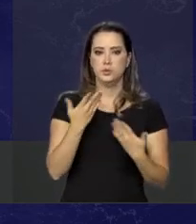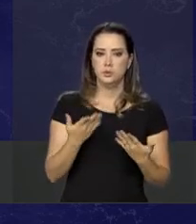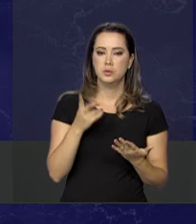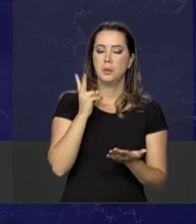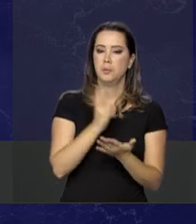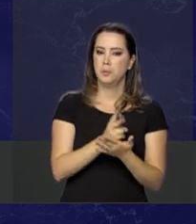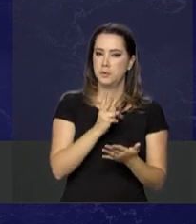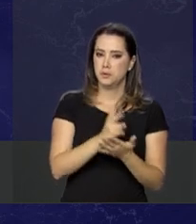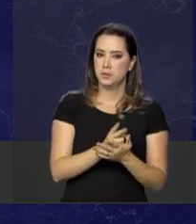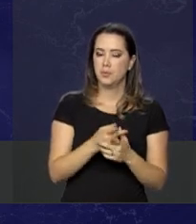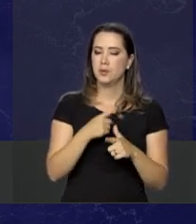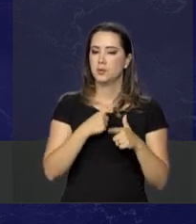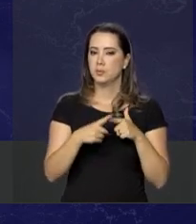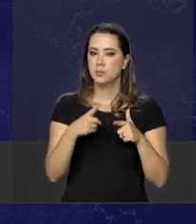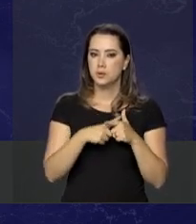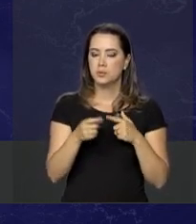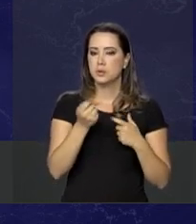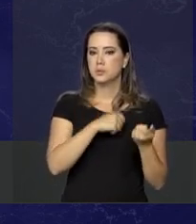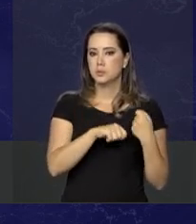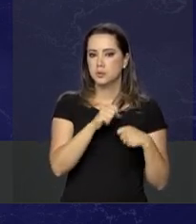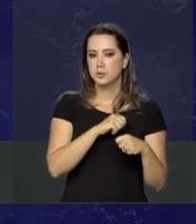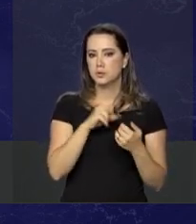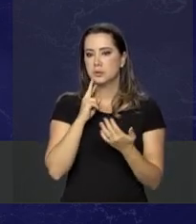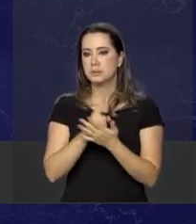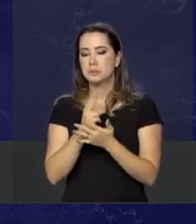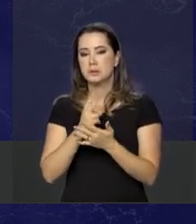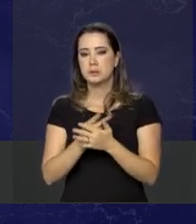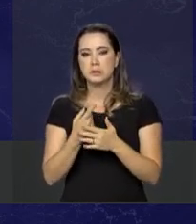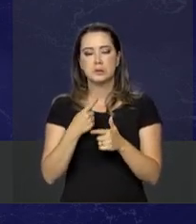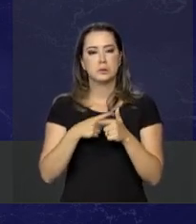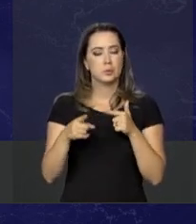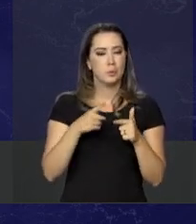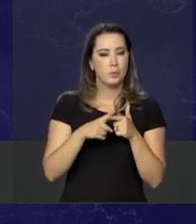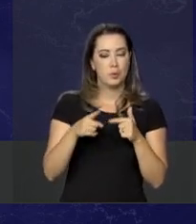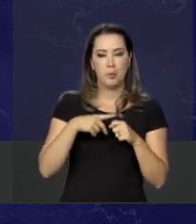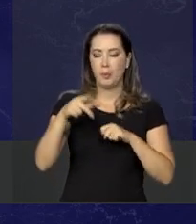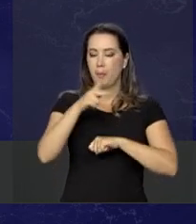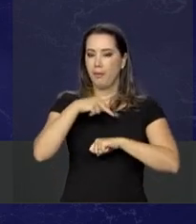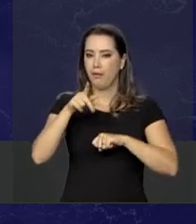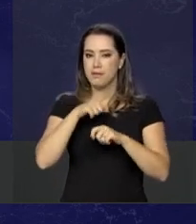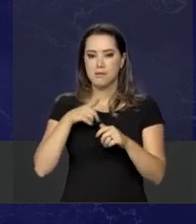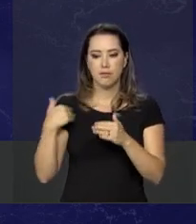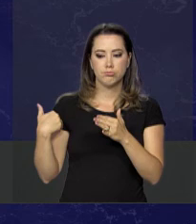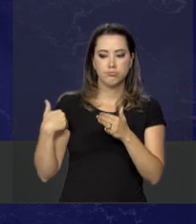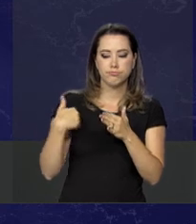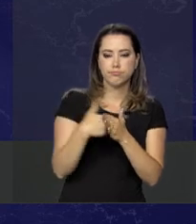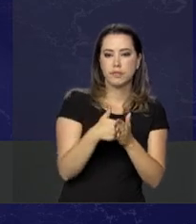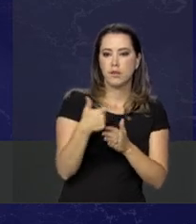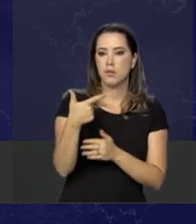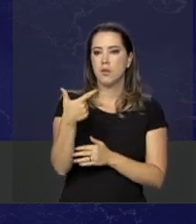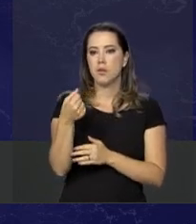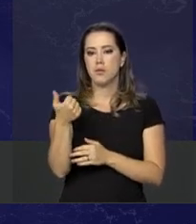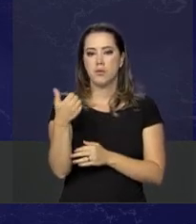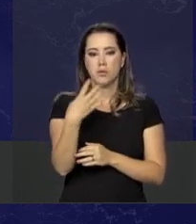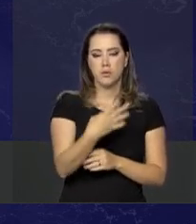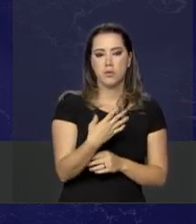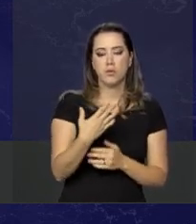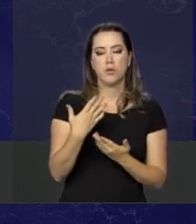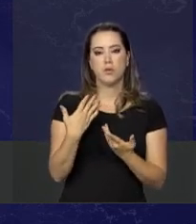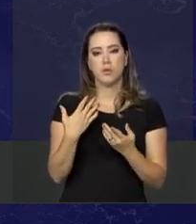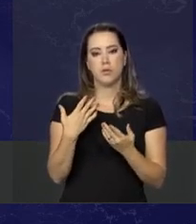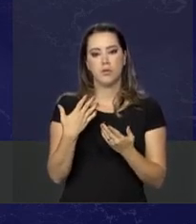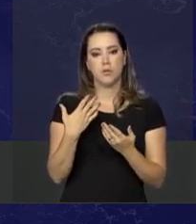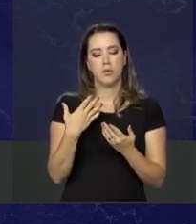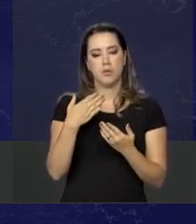apesar da crise e apesar da grave recessão que está indo no meio de 2014, graças